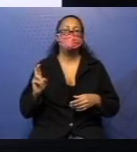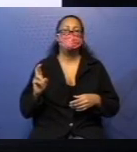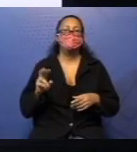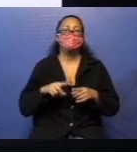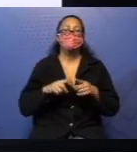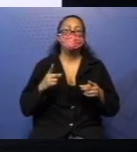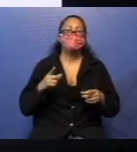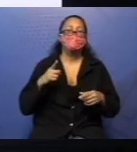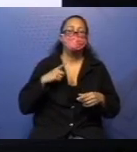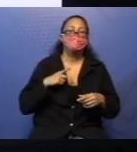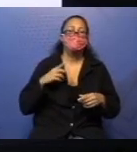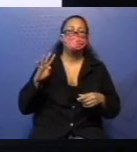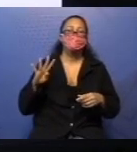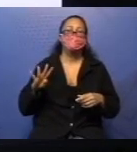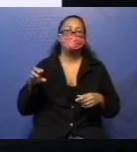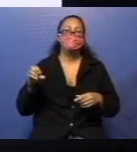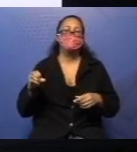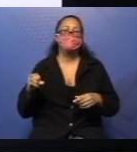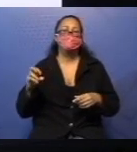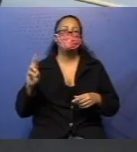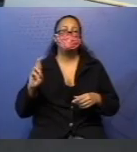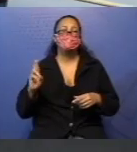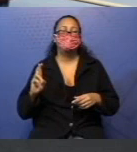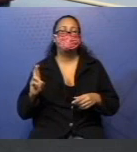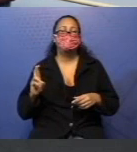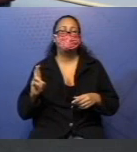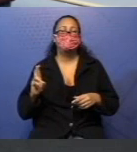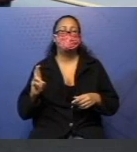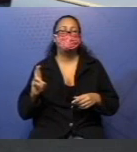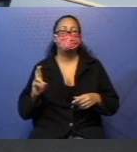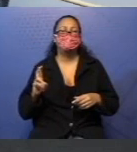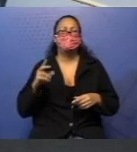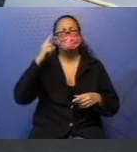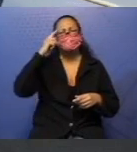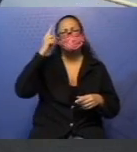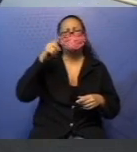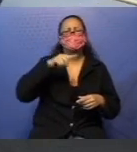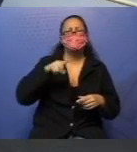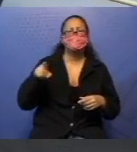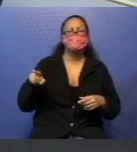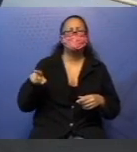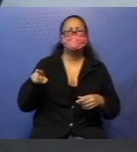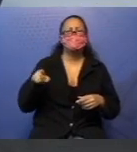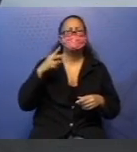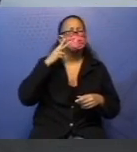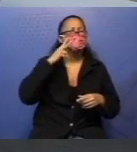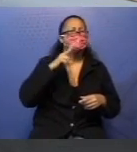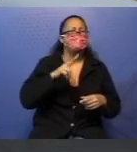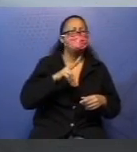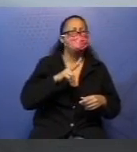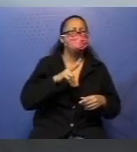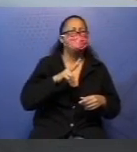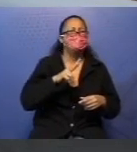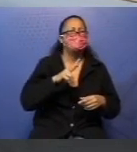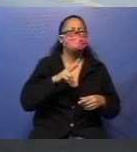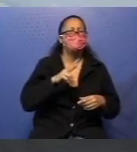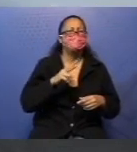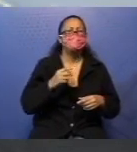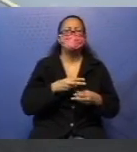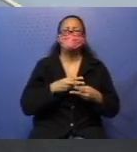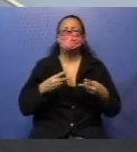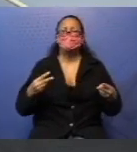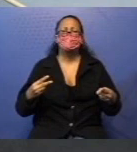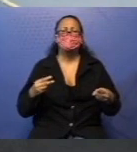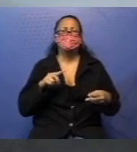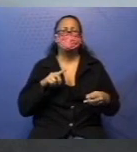R$ 49. Pensa, vocês passarem em algum lugar, alguma coisa que vocês gostem. Poxa, isso custa R$ 72.